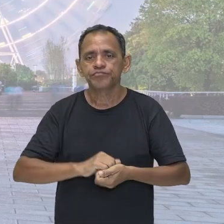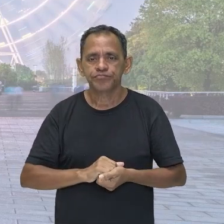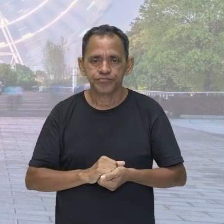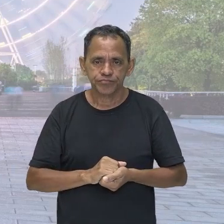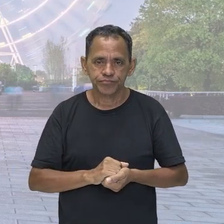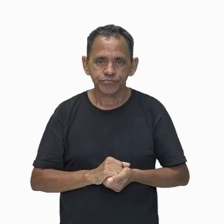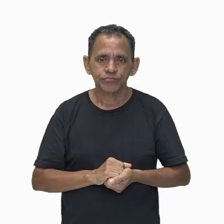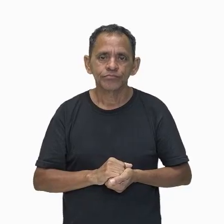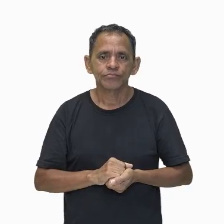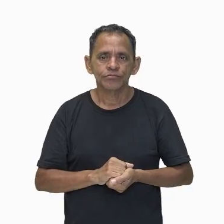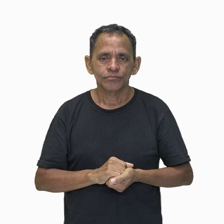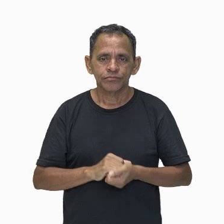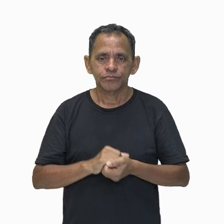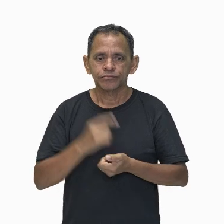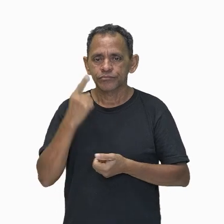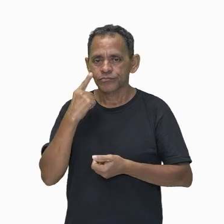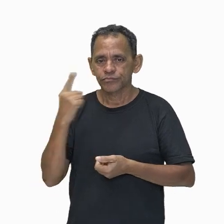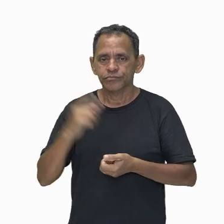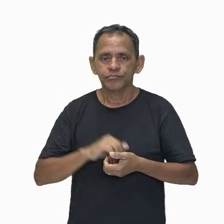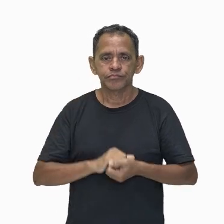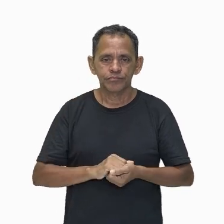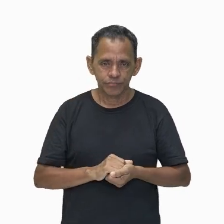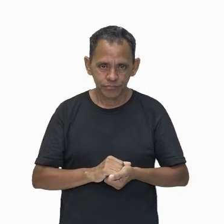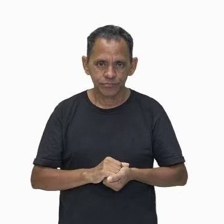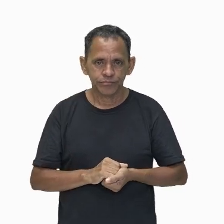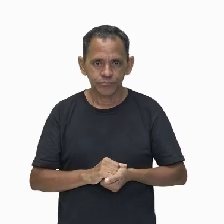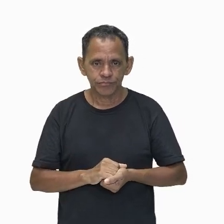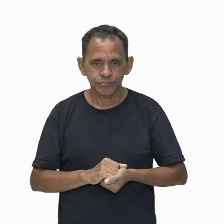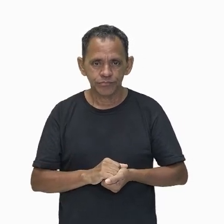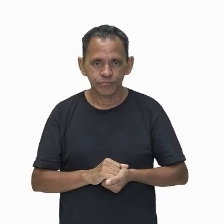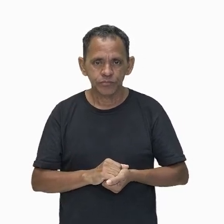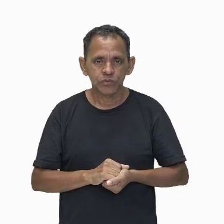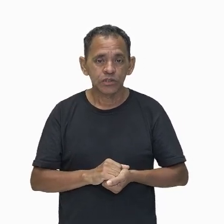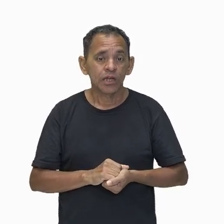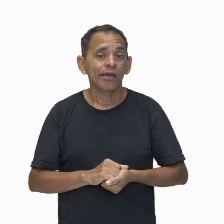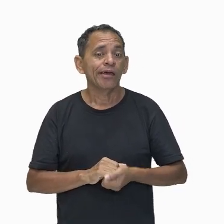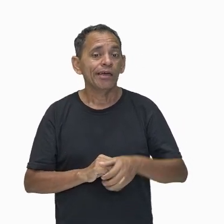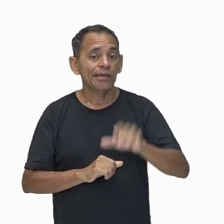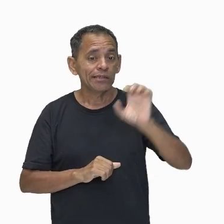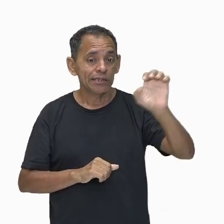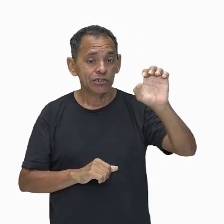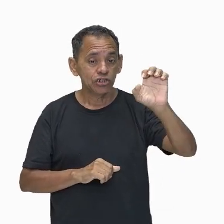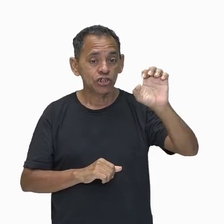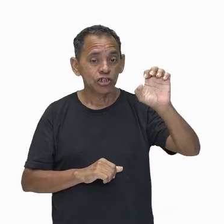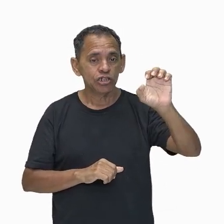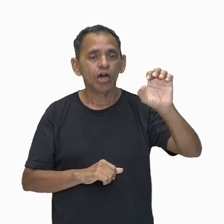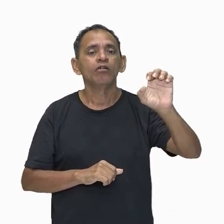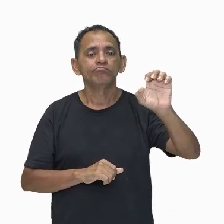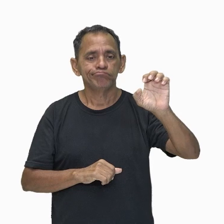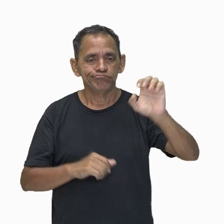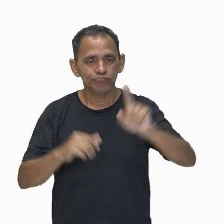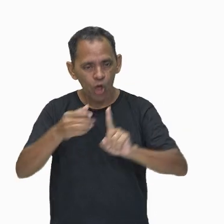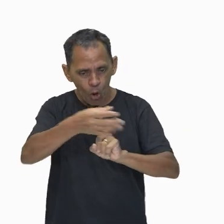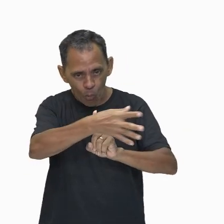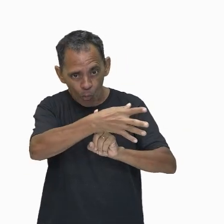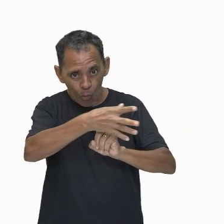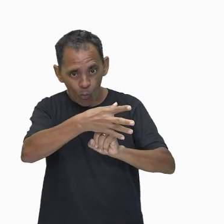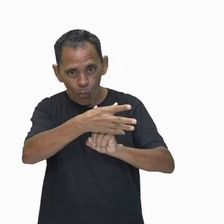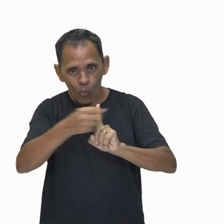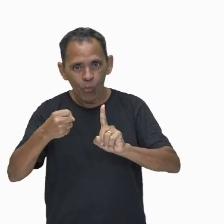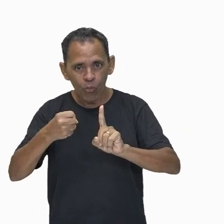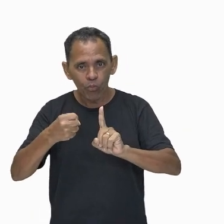equação que eu estou mostrando para vocês agora na tela é a equação da energia potencial gravitacional. Para nós